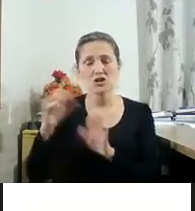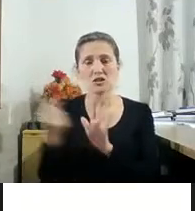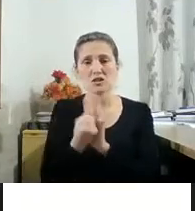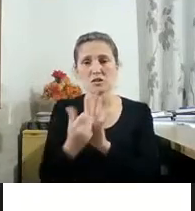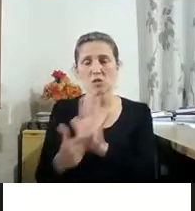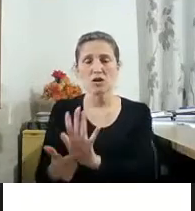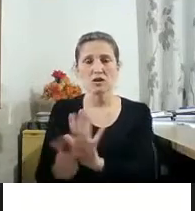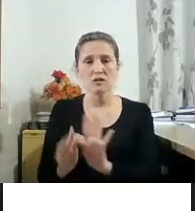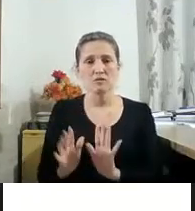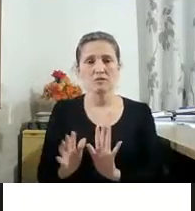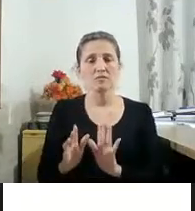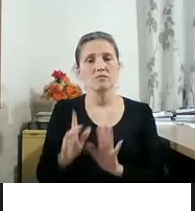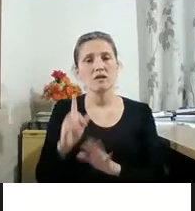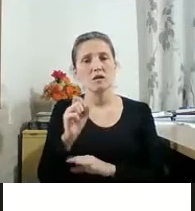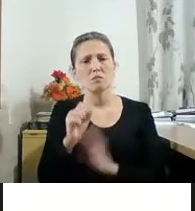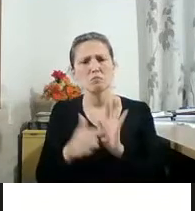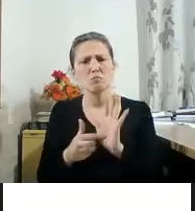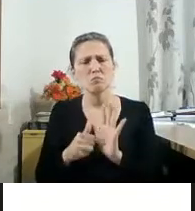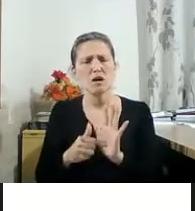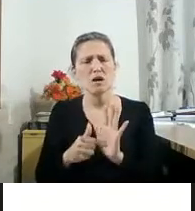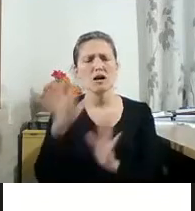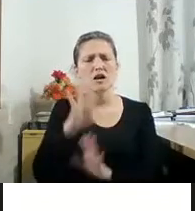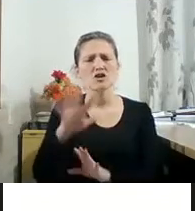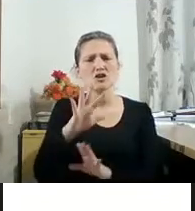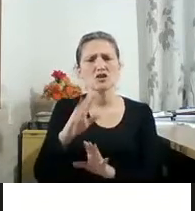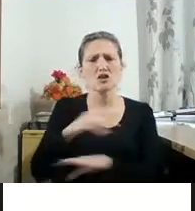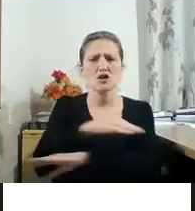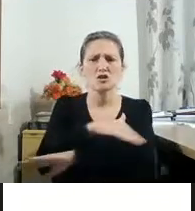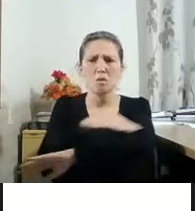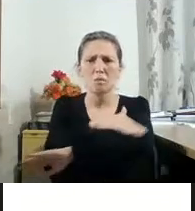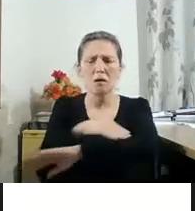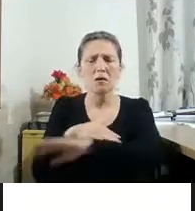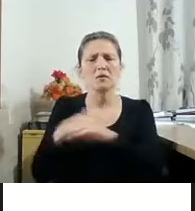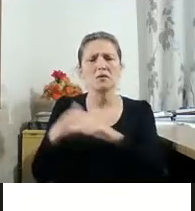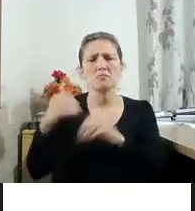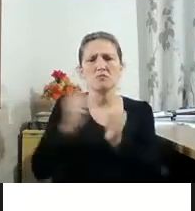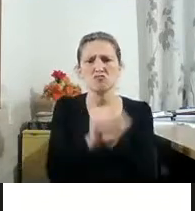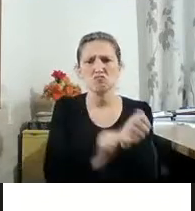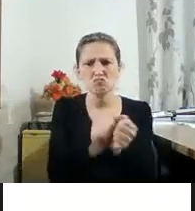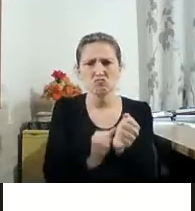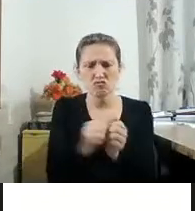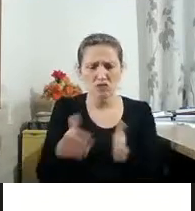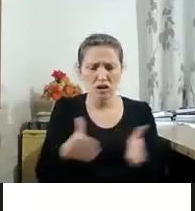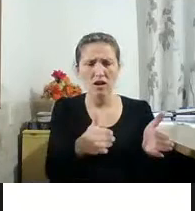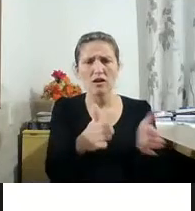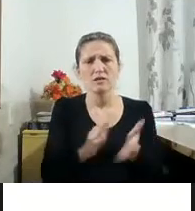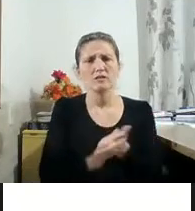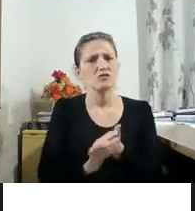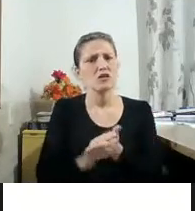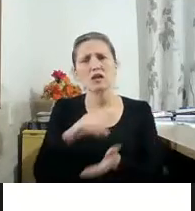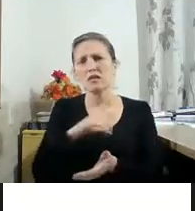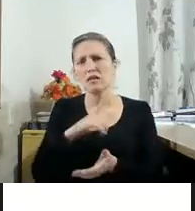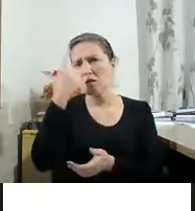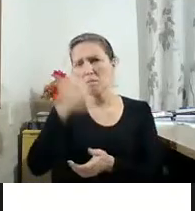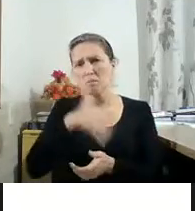encenadas onde parques, viadutos, estradas de ferro são cenários que acolhem personagens